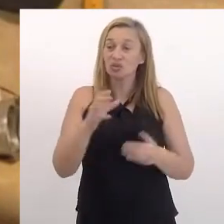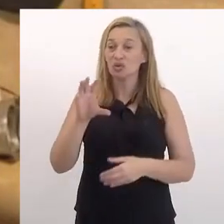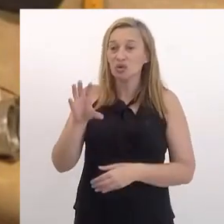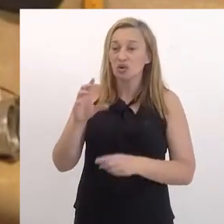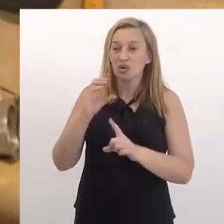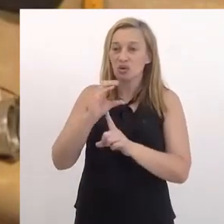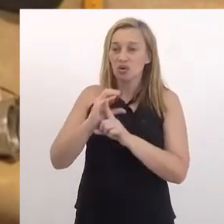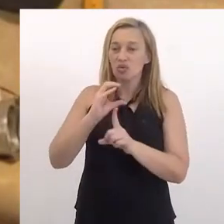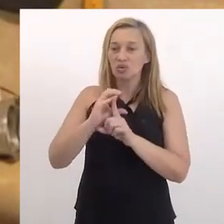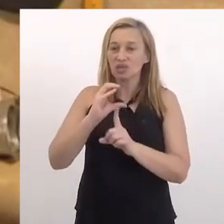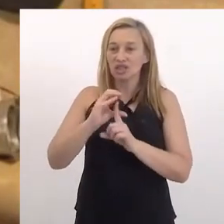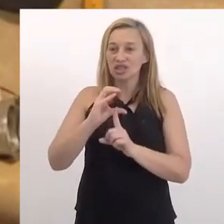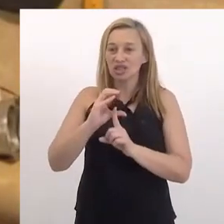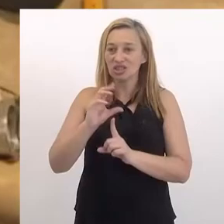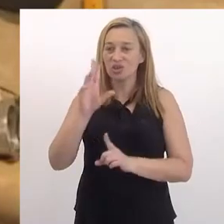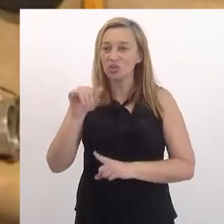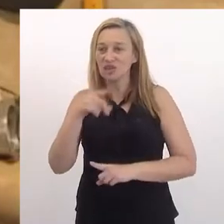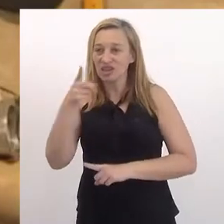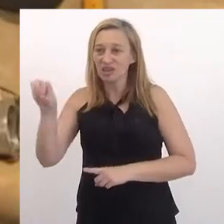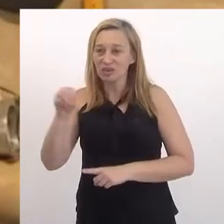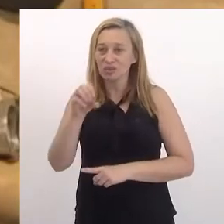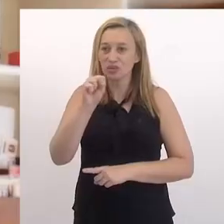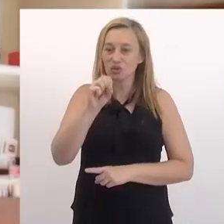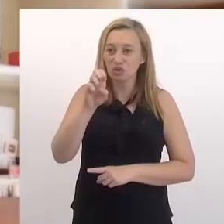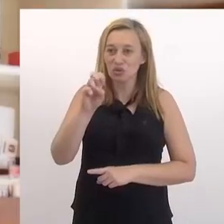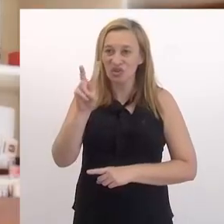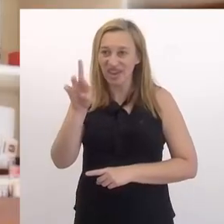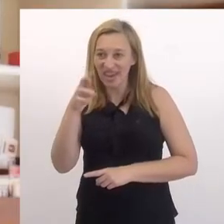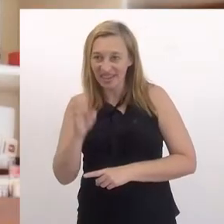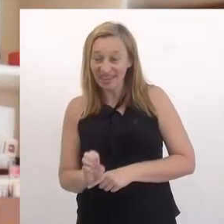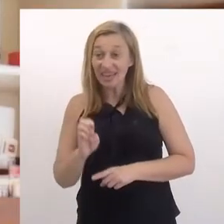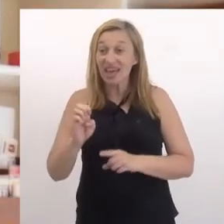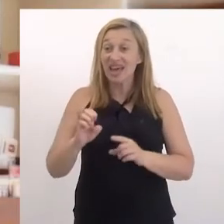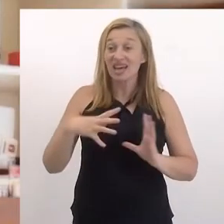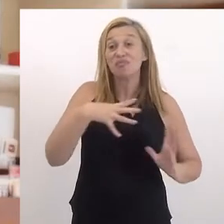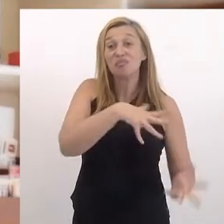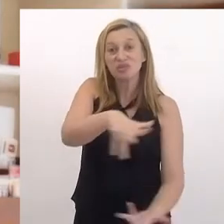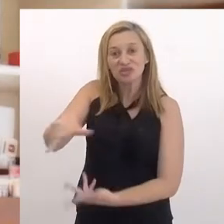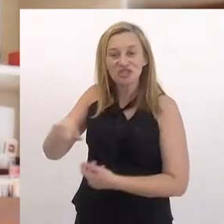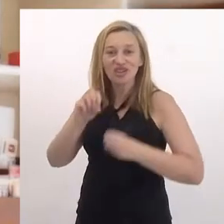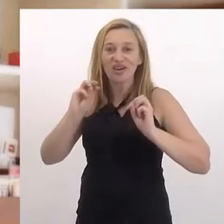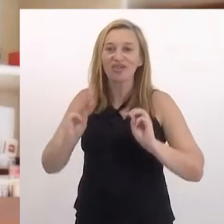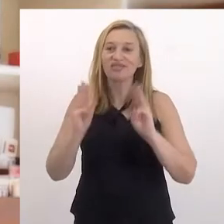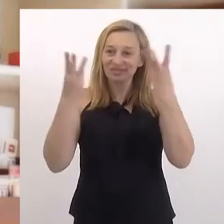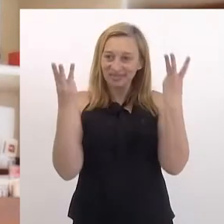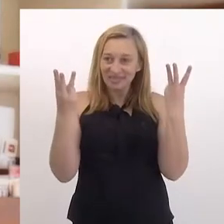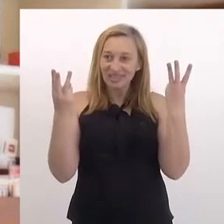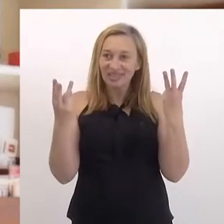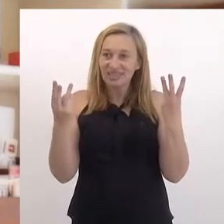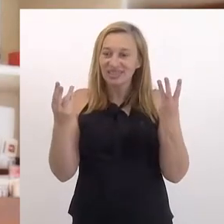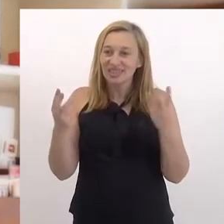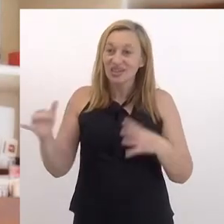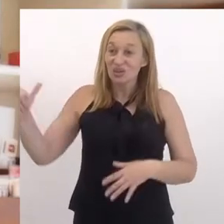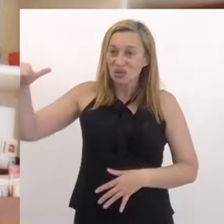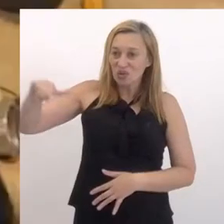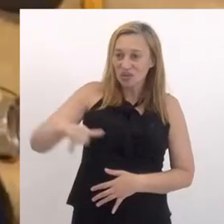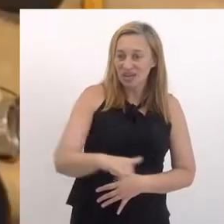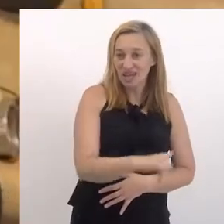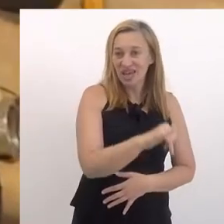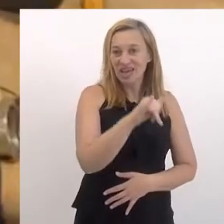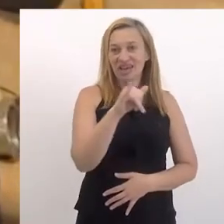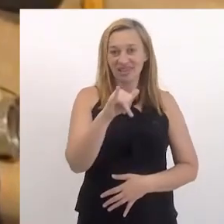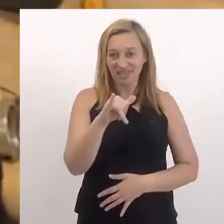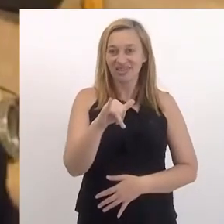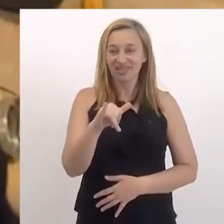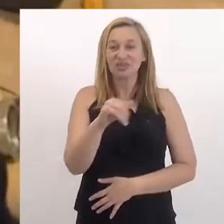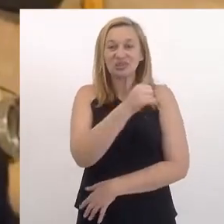Comunista da União Soviética. E aí, era um festival mundial e saiu um